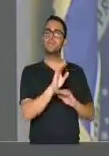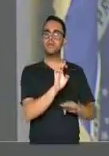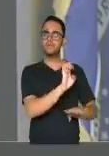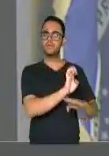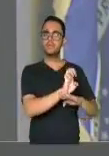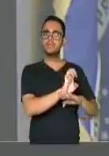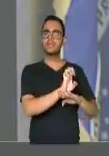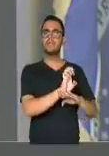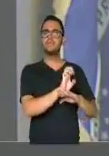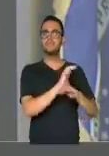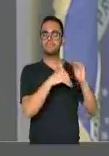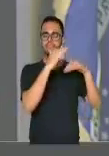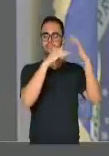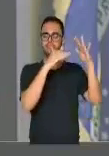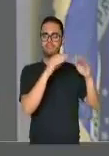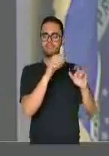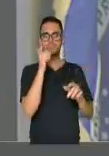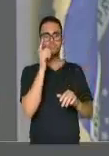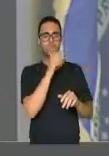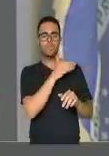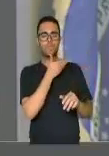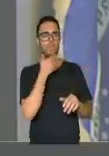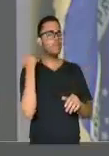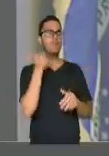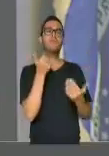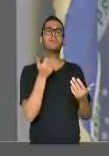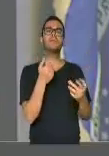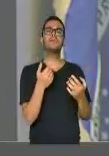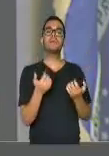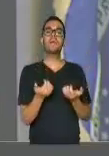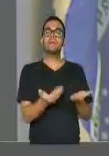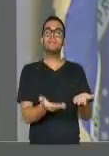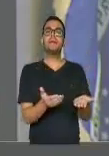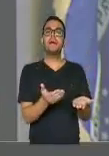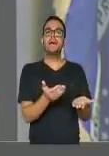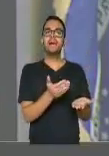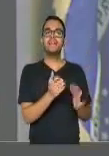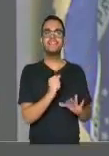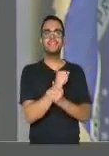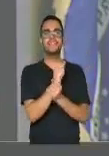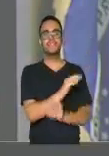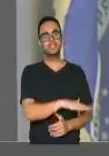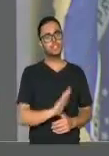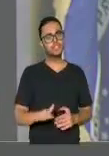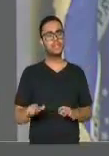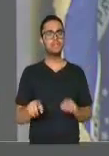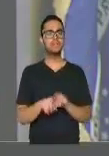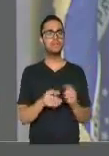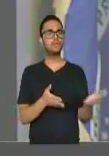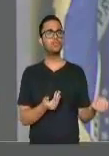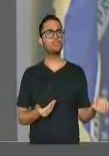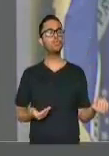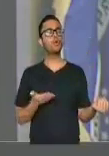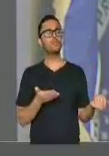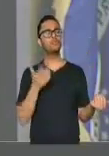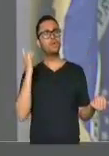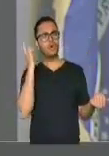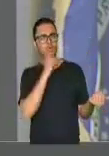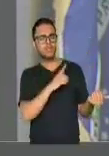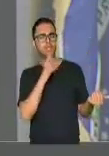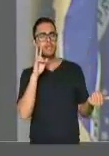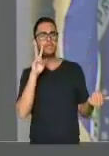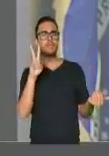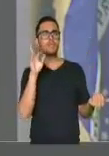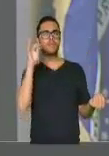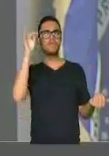aquela segurança que as crianças de hoje, que os jovens de hoje, que eles tenham para o